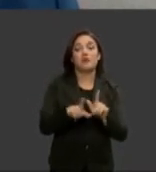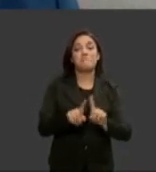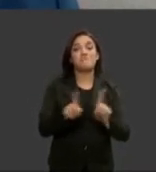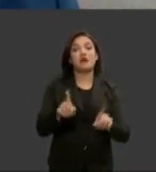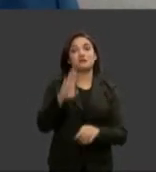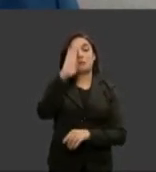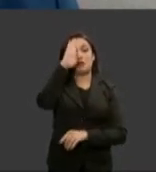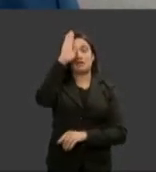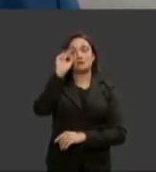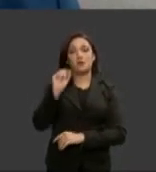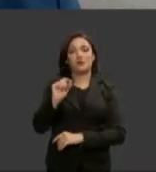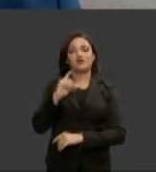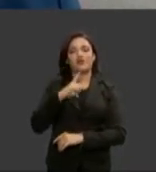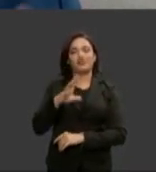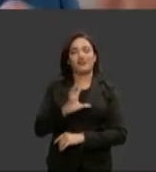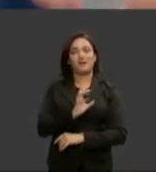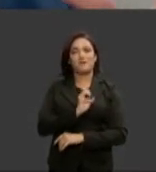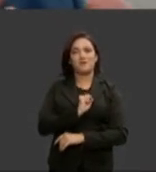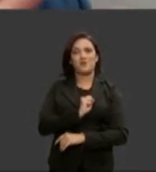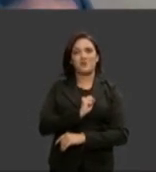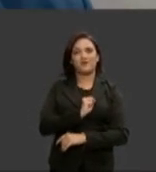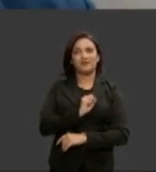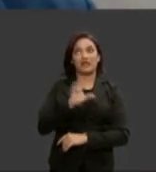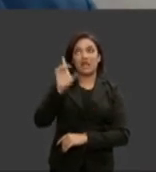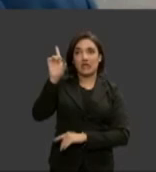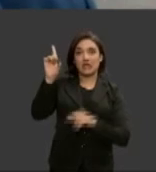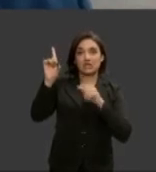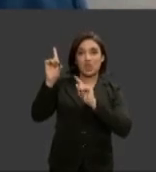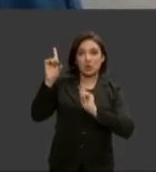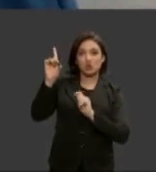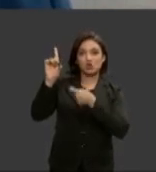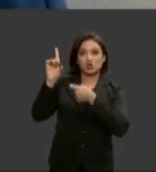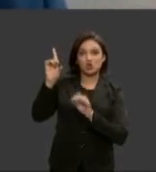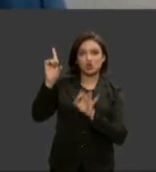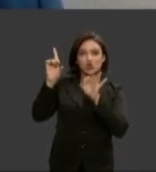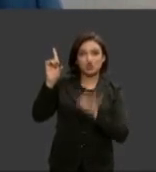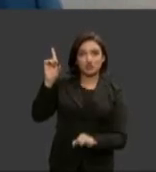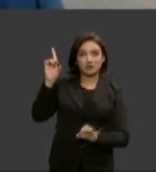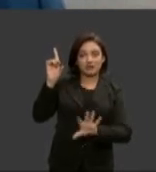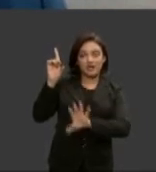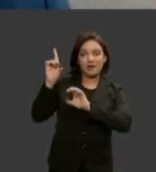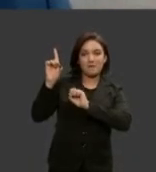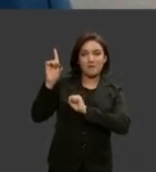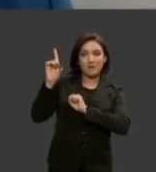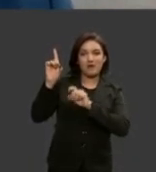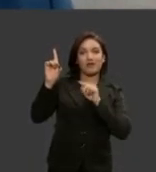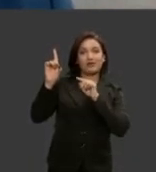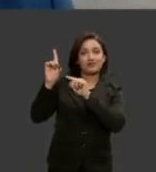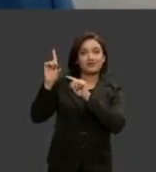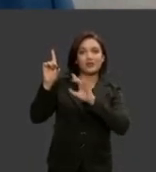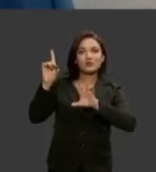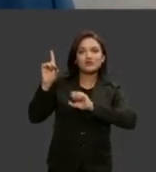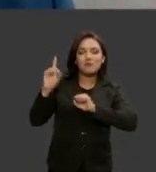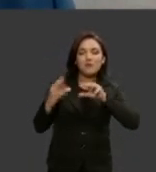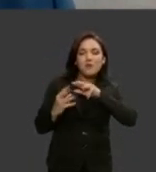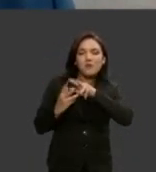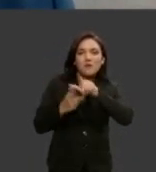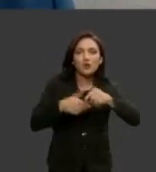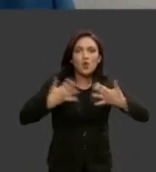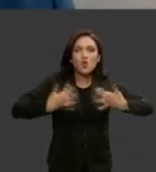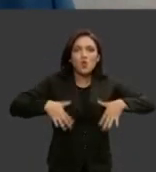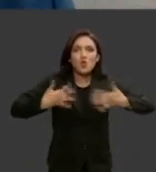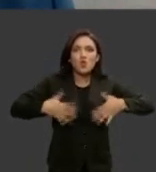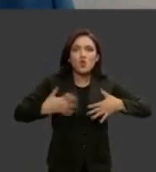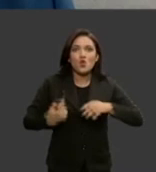sobretudo de muito amor Deus é justiça Deus é amor Deus amou o mundo de tal maneira